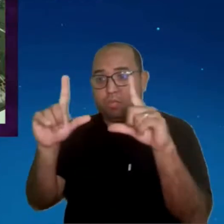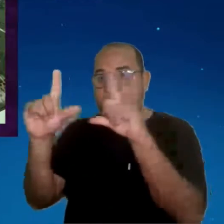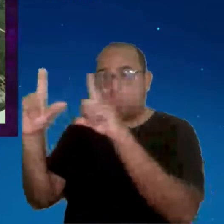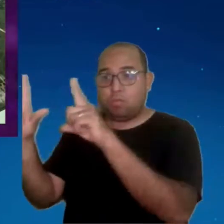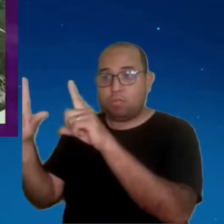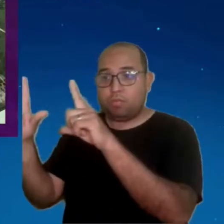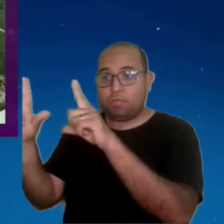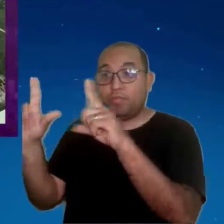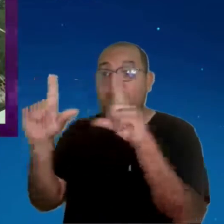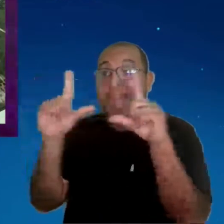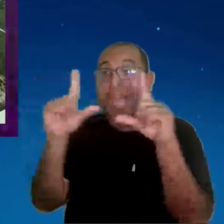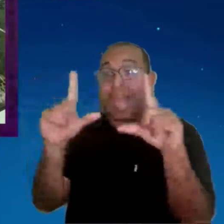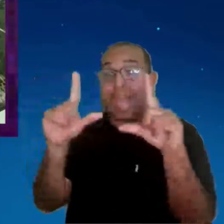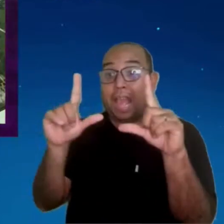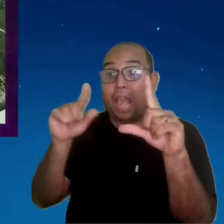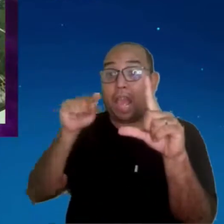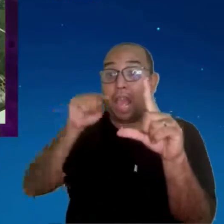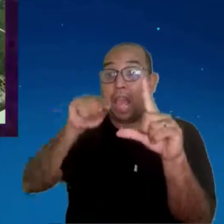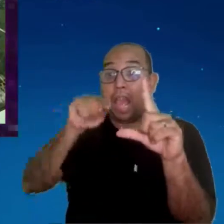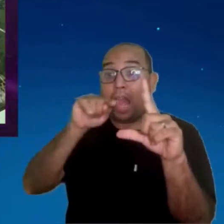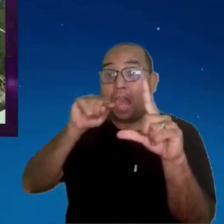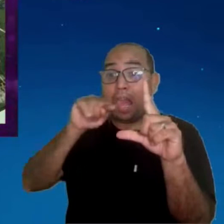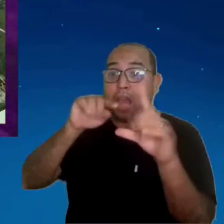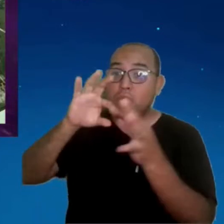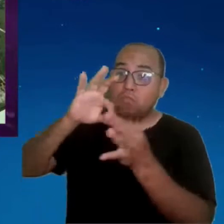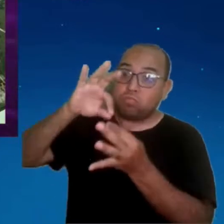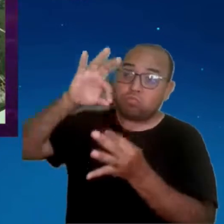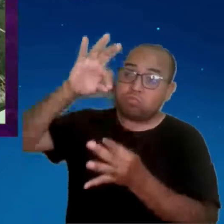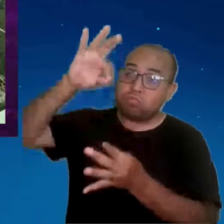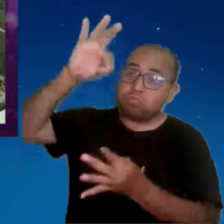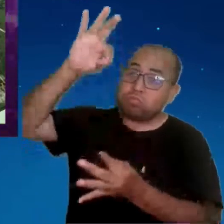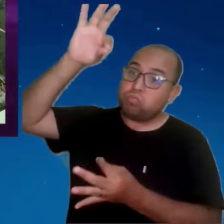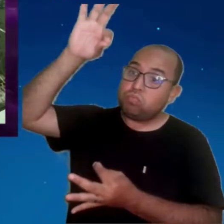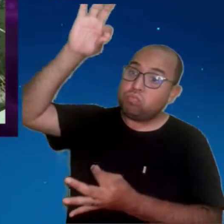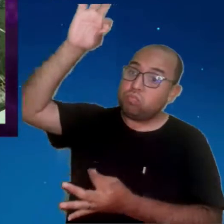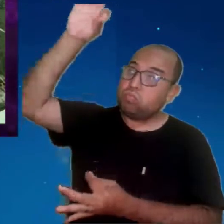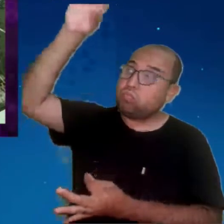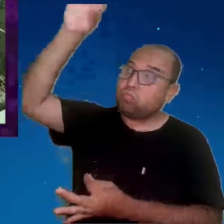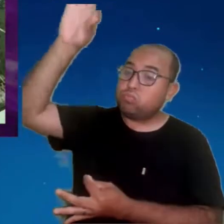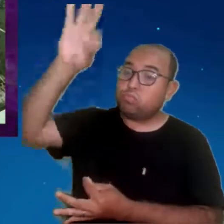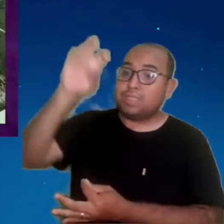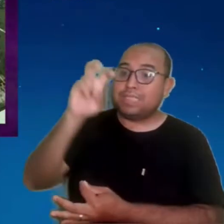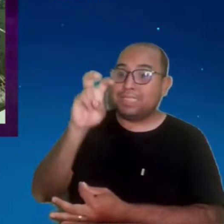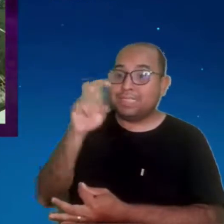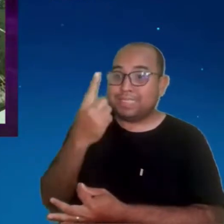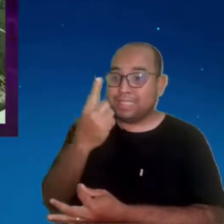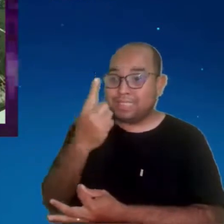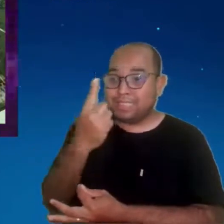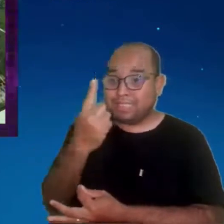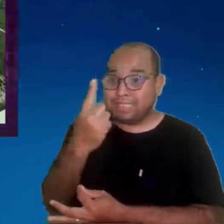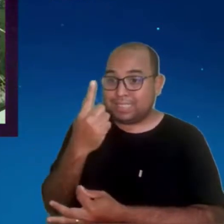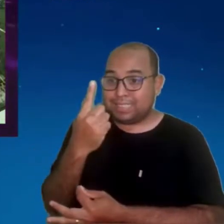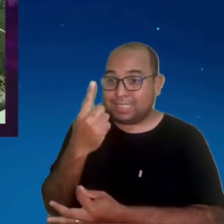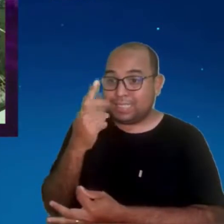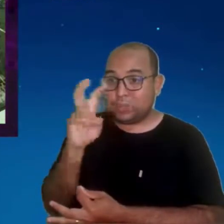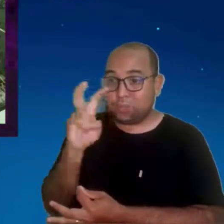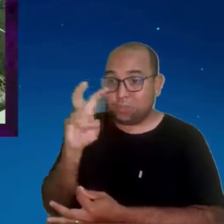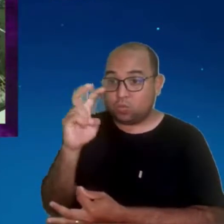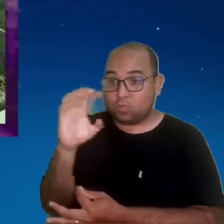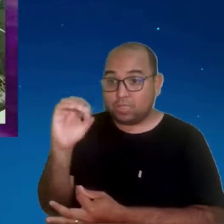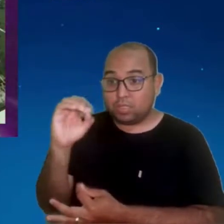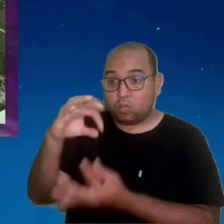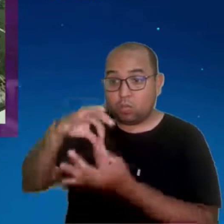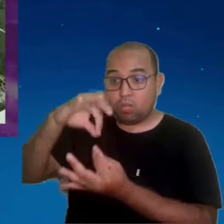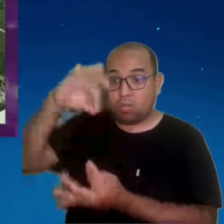Tem 150 metros de altura com 90 de largura. Esse canto aqui, o meu